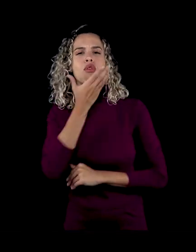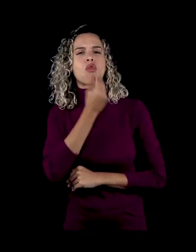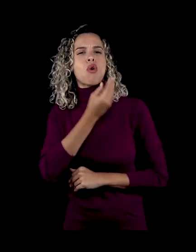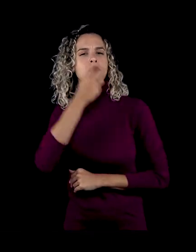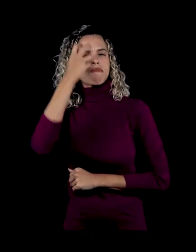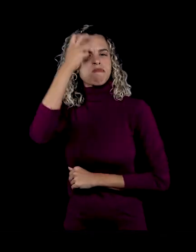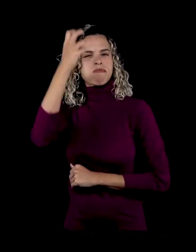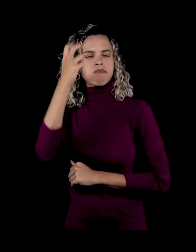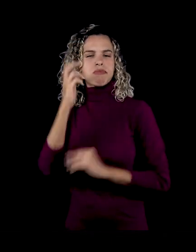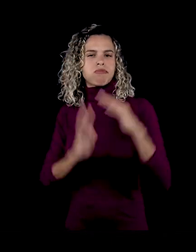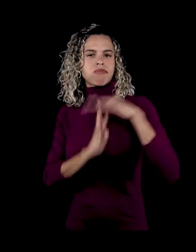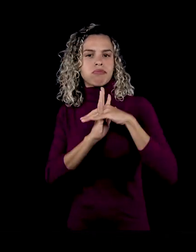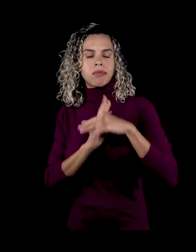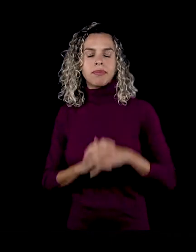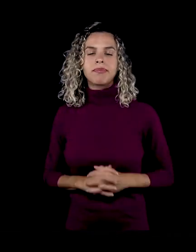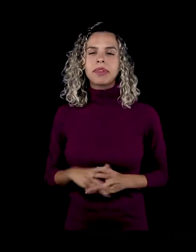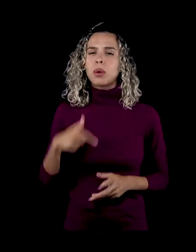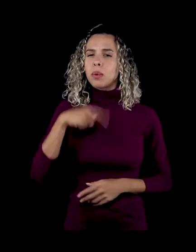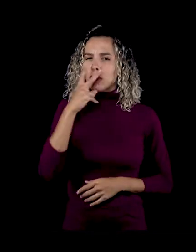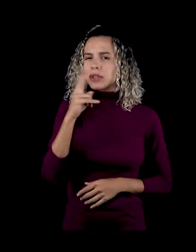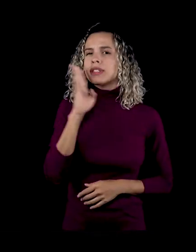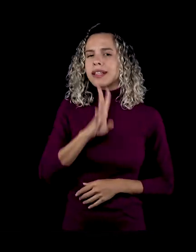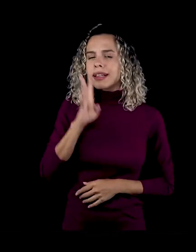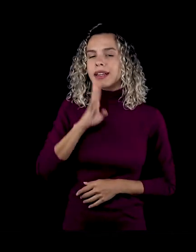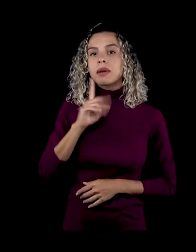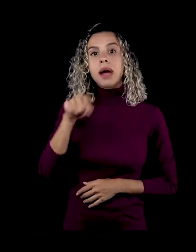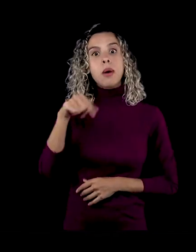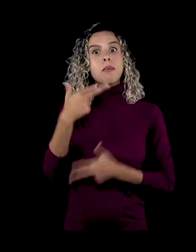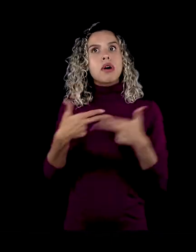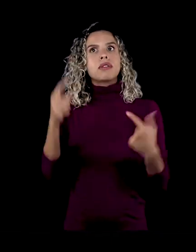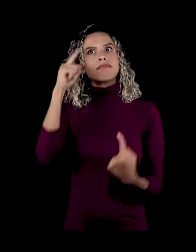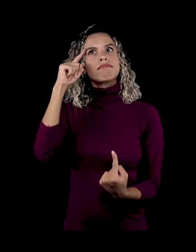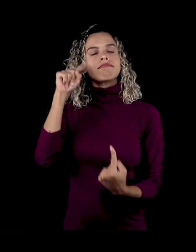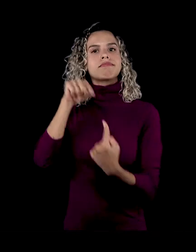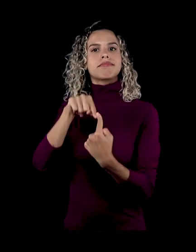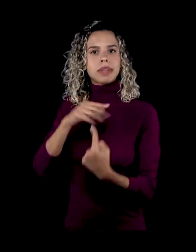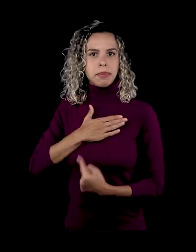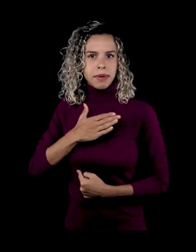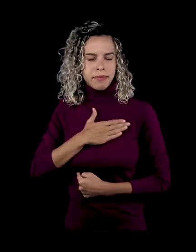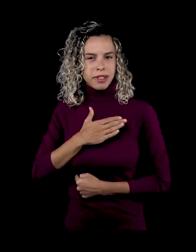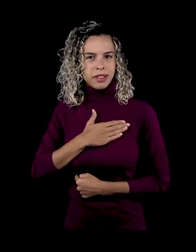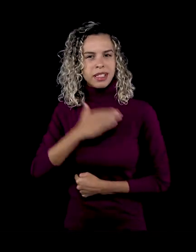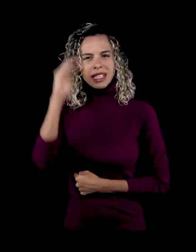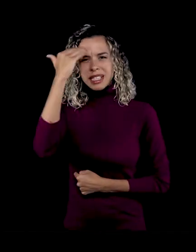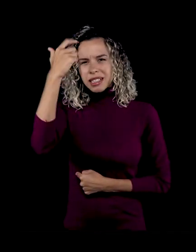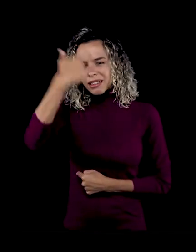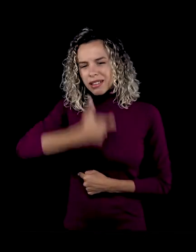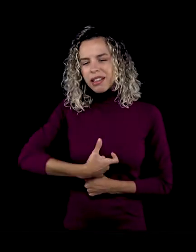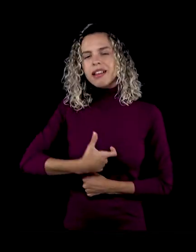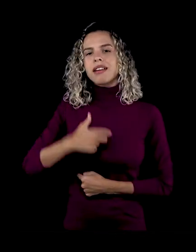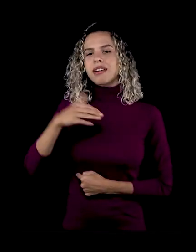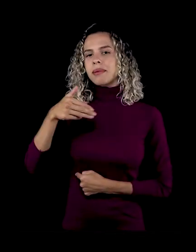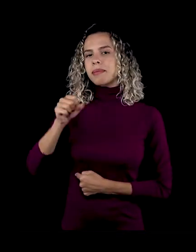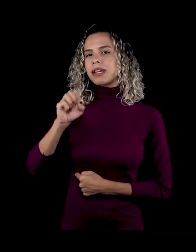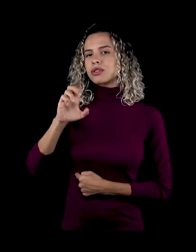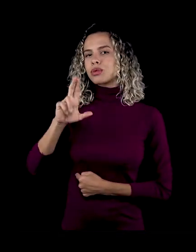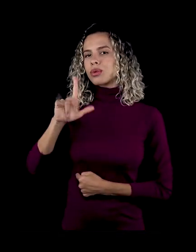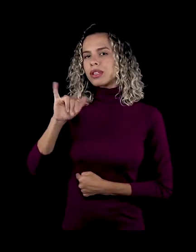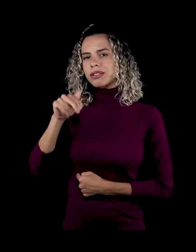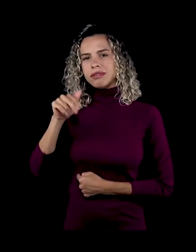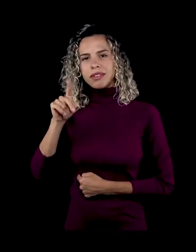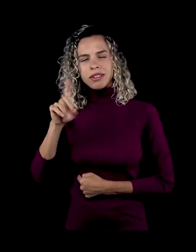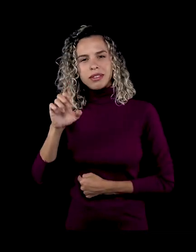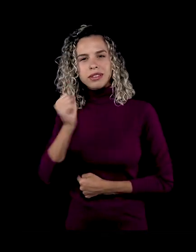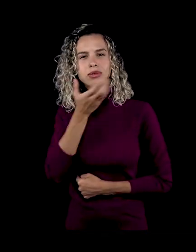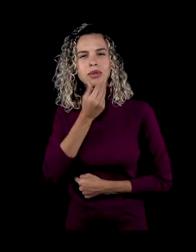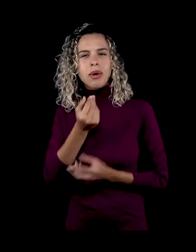muito legal, assim, e foi uma coisa que vem fazendo sentido para mim, entender masculinidades, entender questões sensíveis